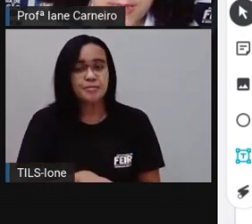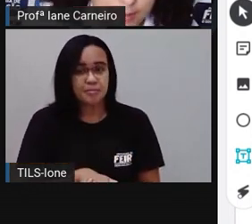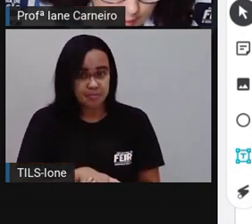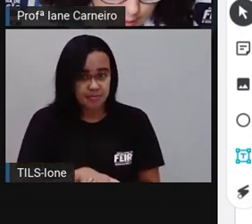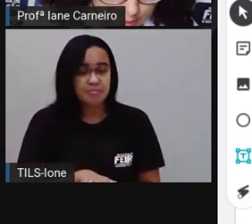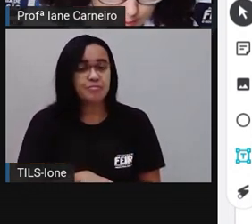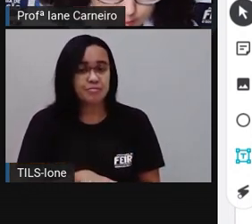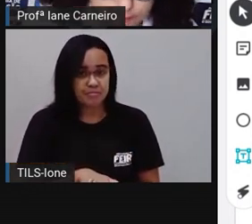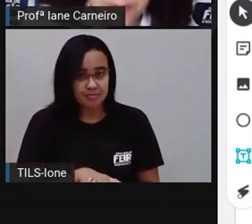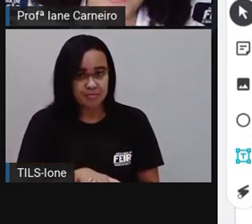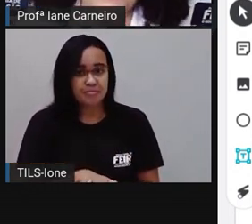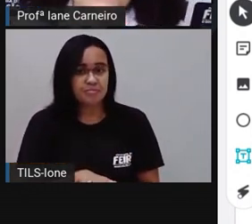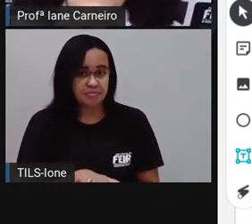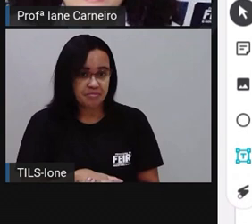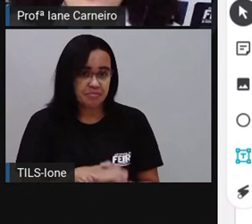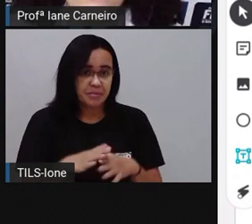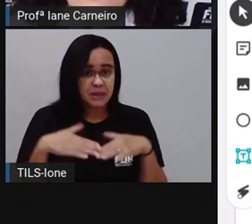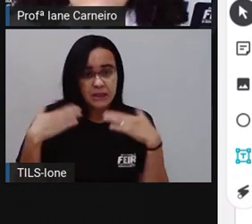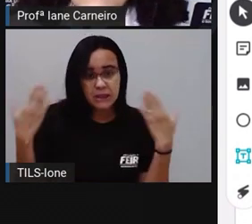Bananas.